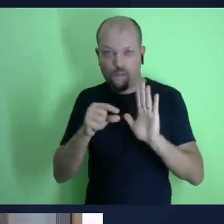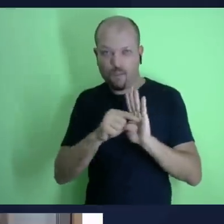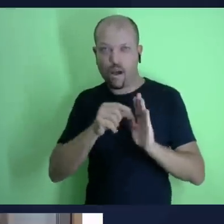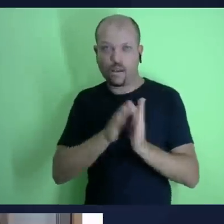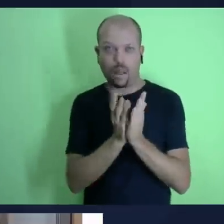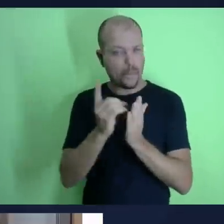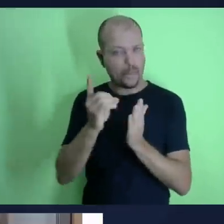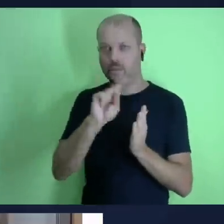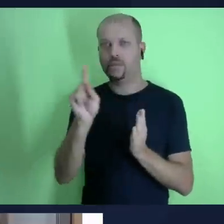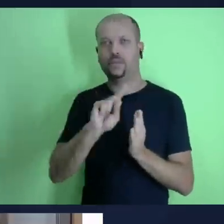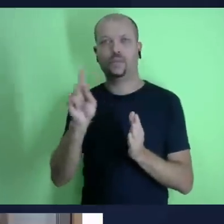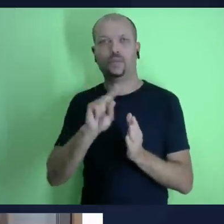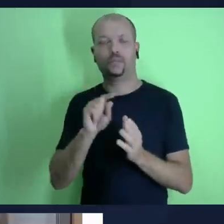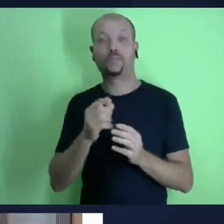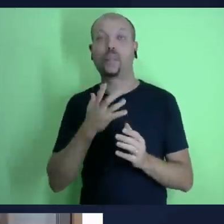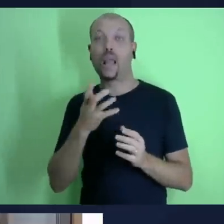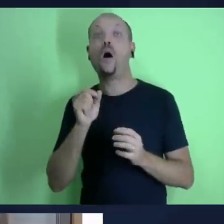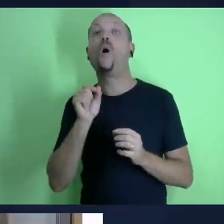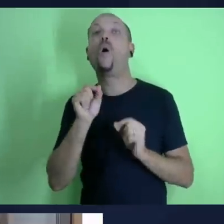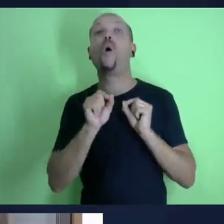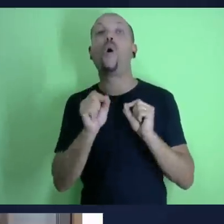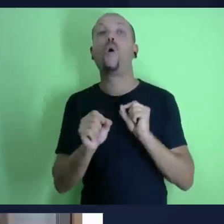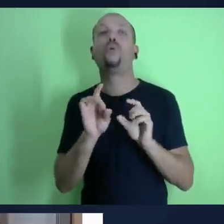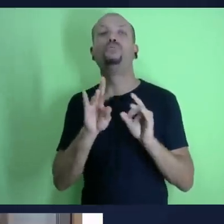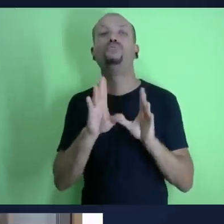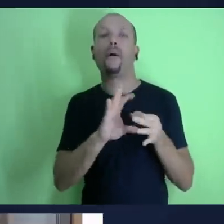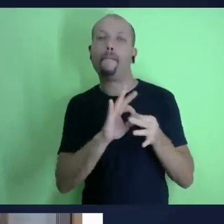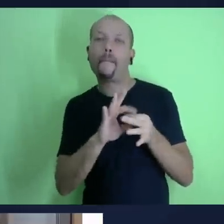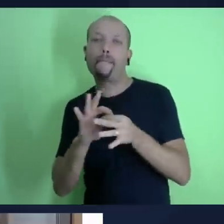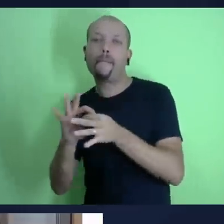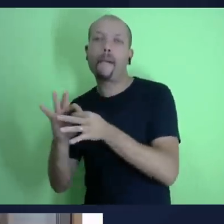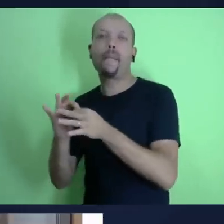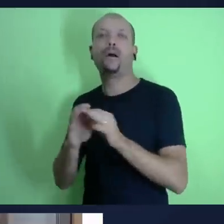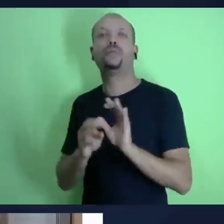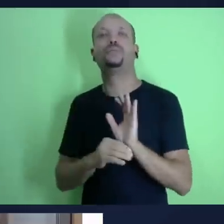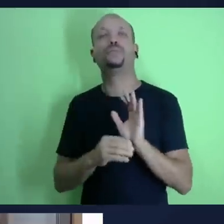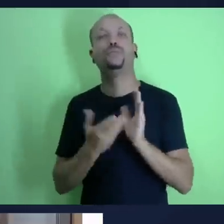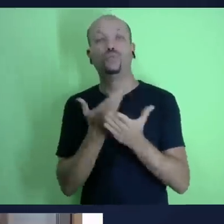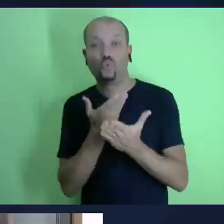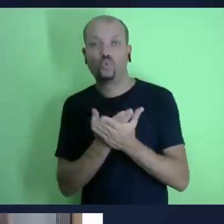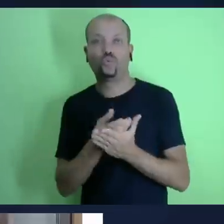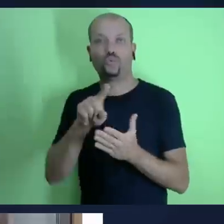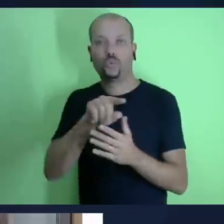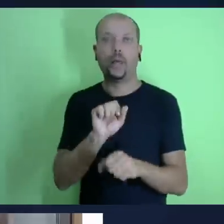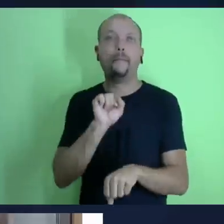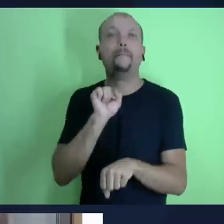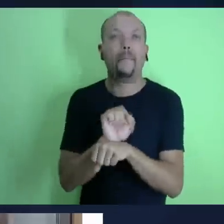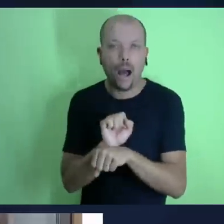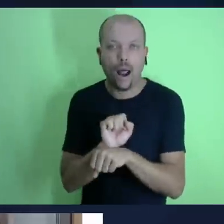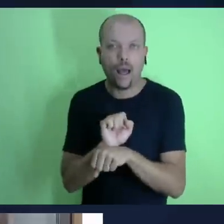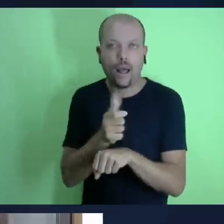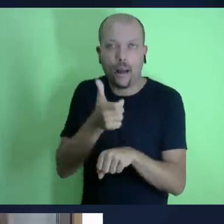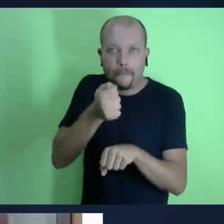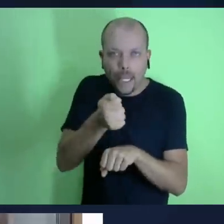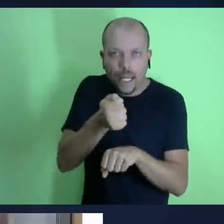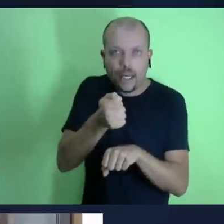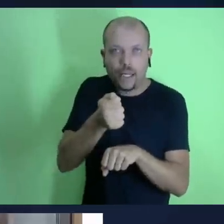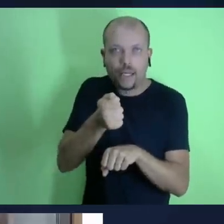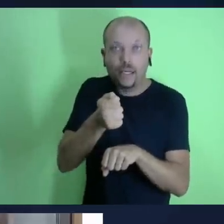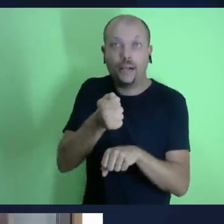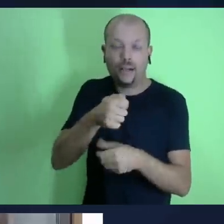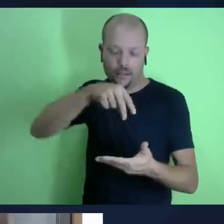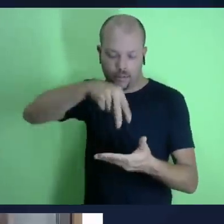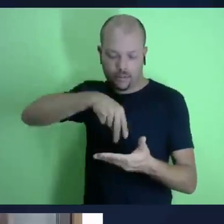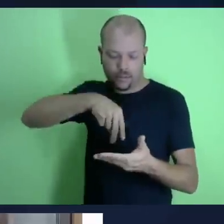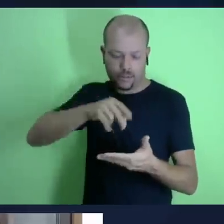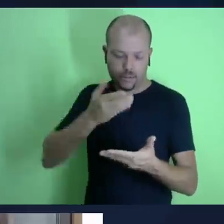os textos bíblicos e a gente vai conversando aqui tá bom? Pastor Josué esses versos transmitem qual ideia? Na verdade